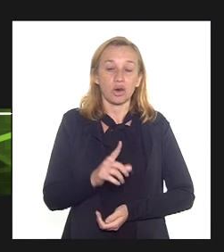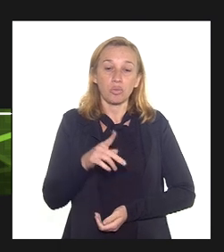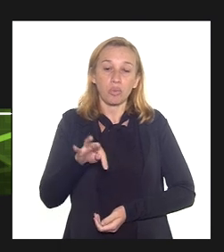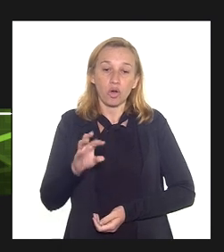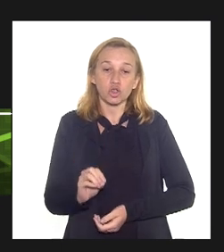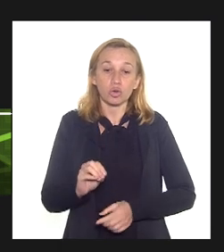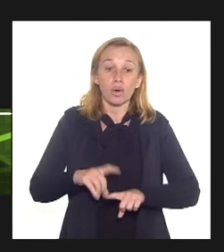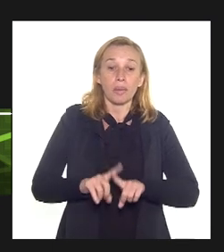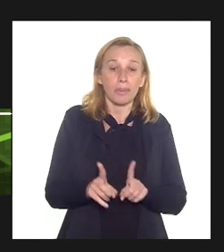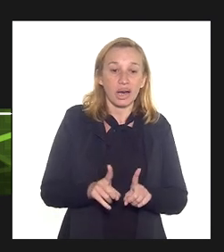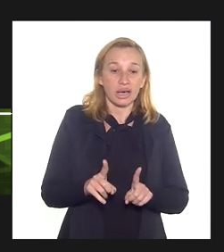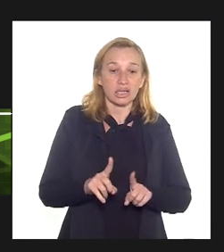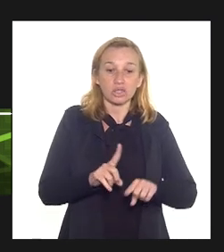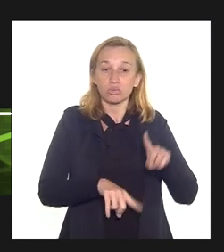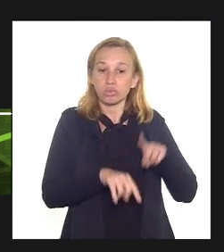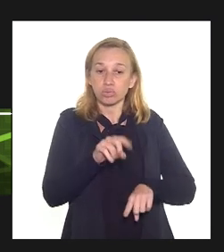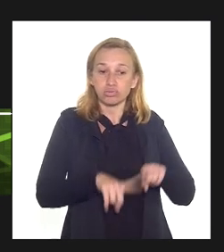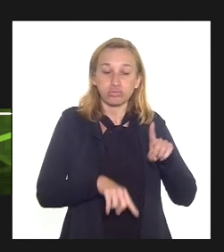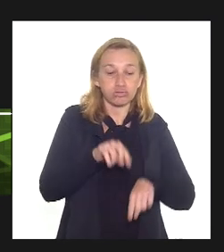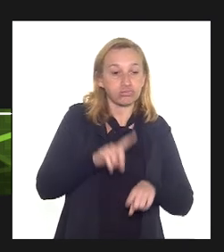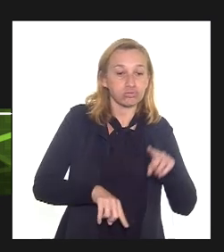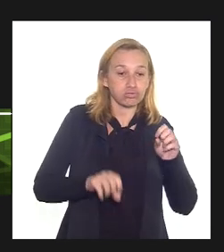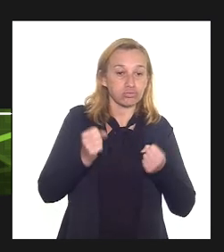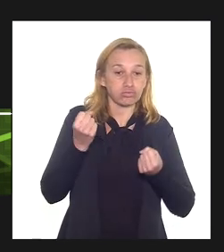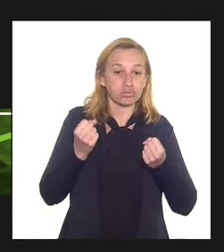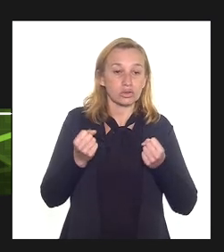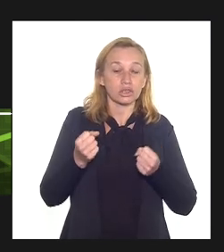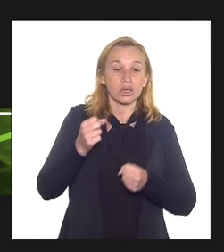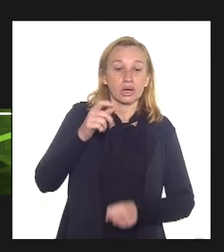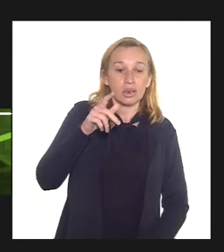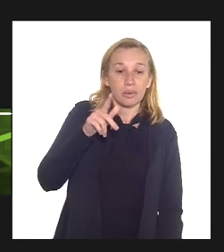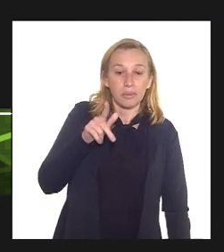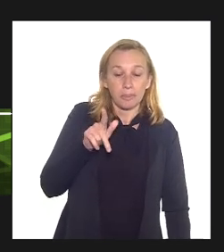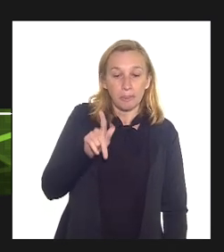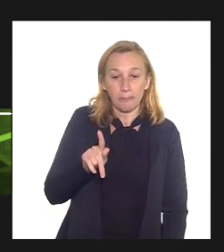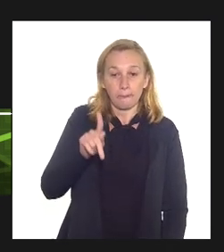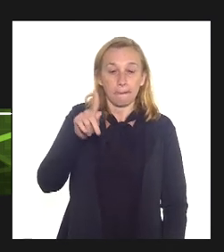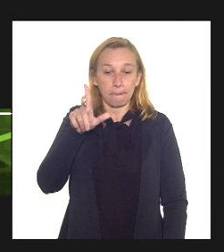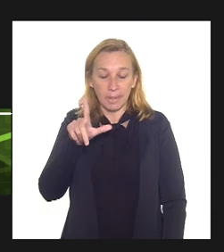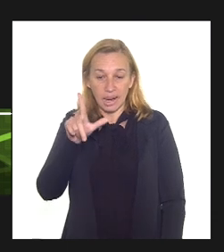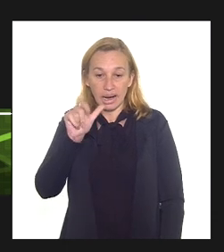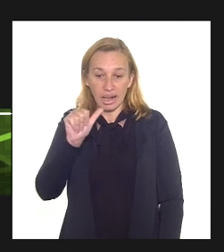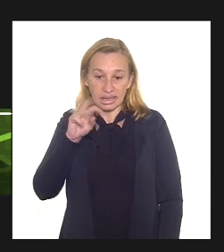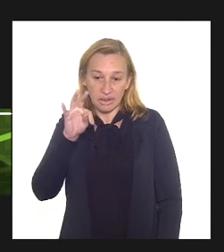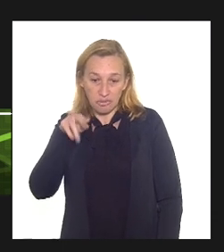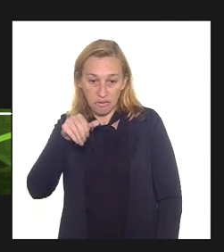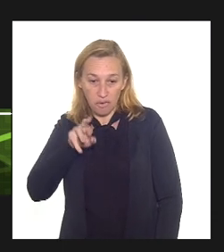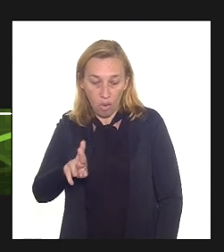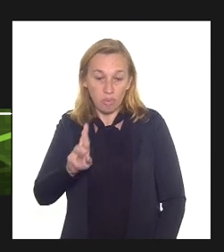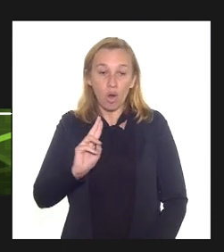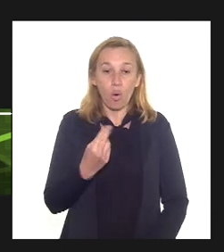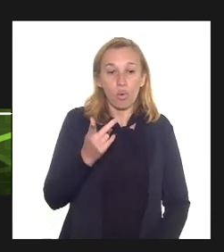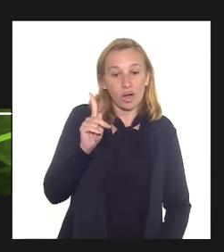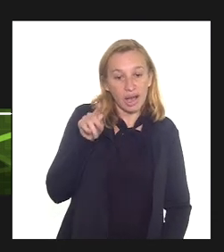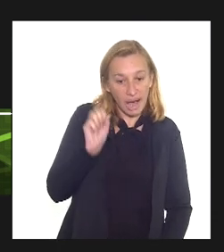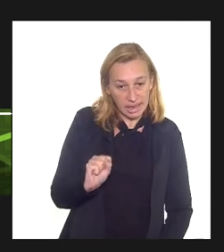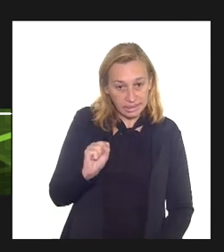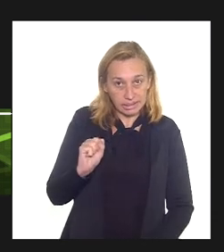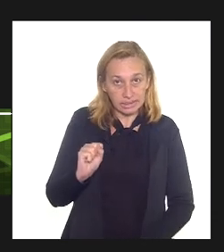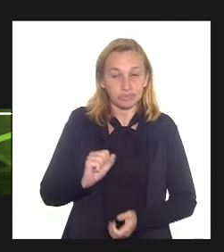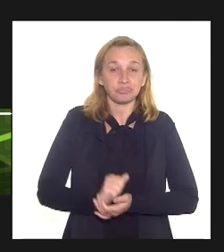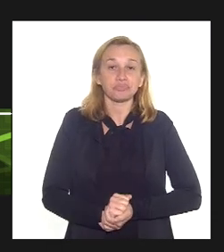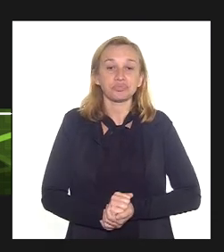equipamentos instalações plataformas gasodutos onde há aplicação da regra da linearidade